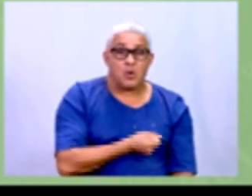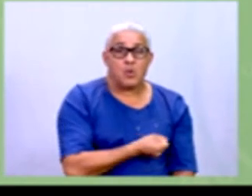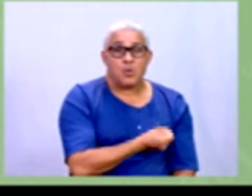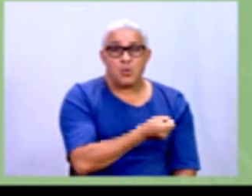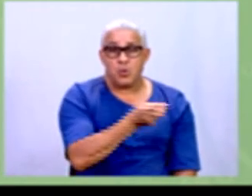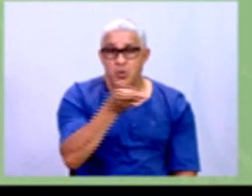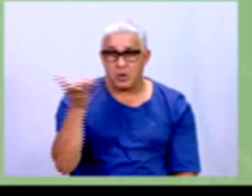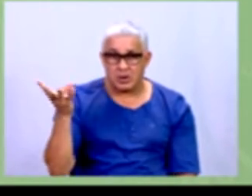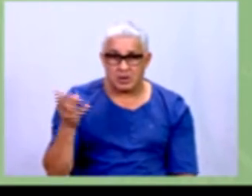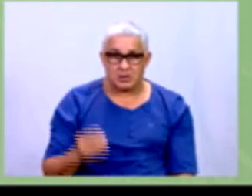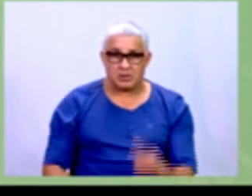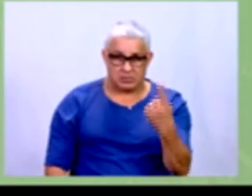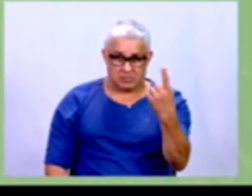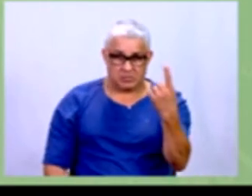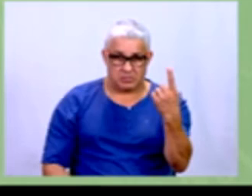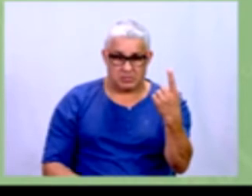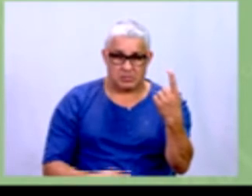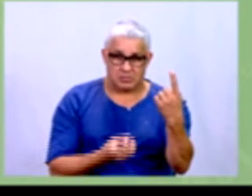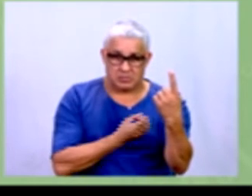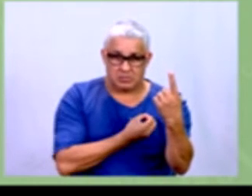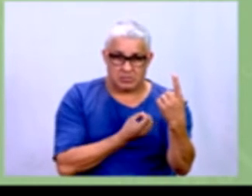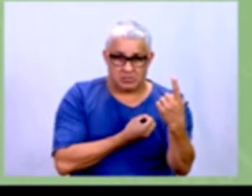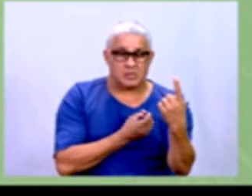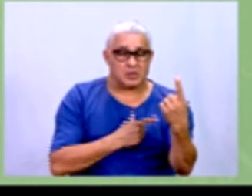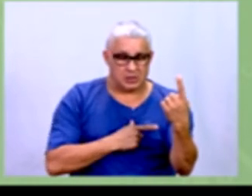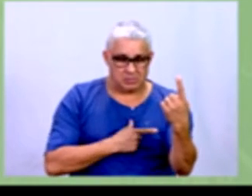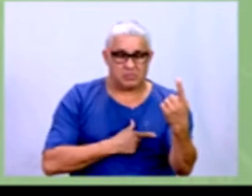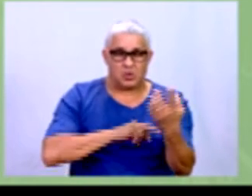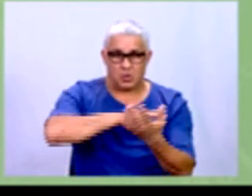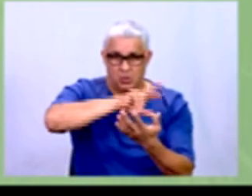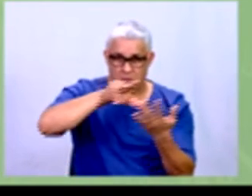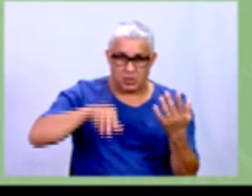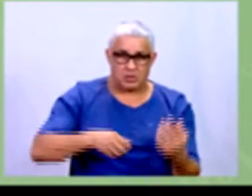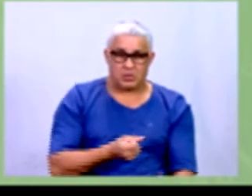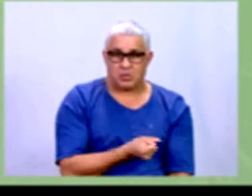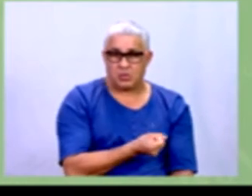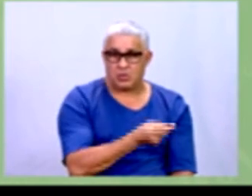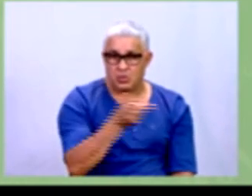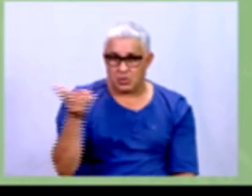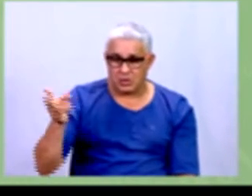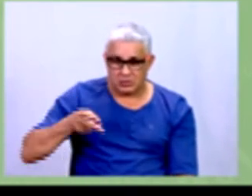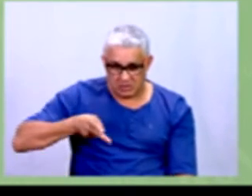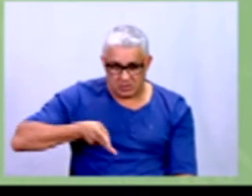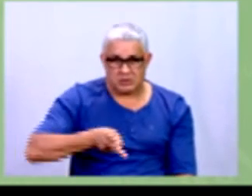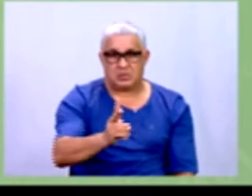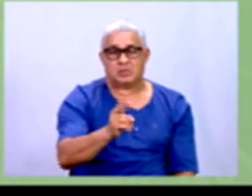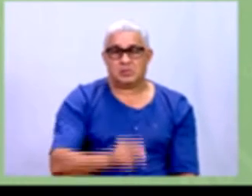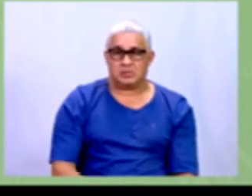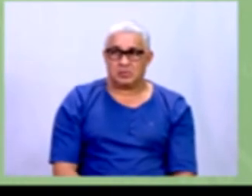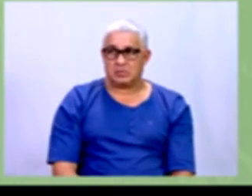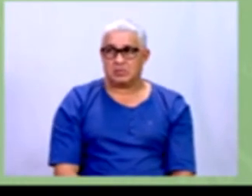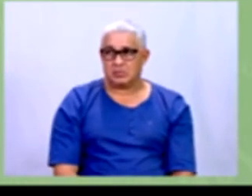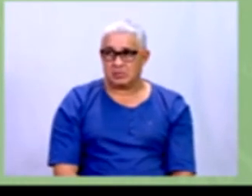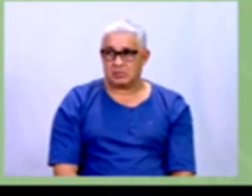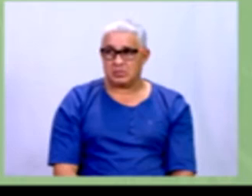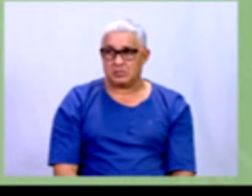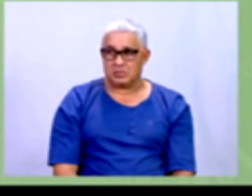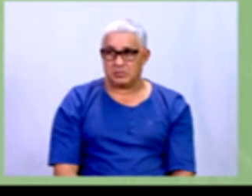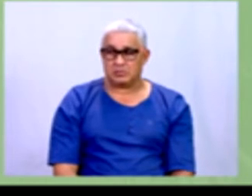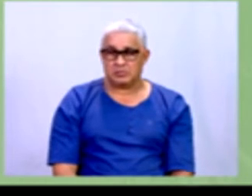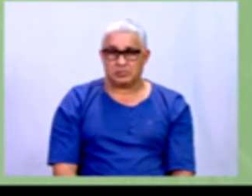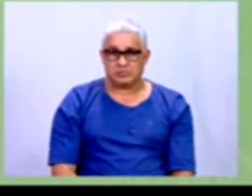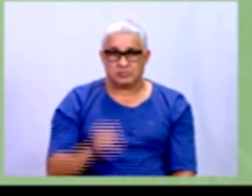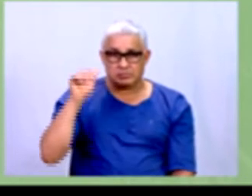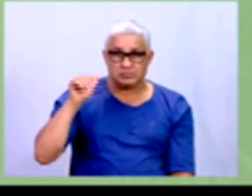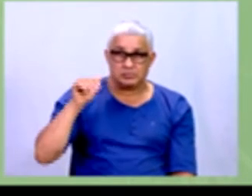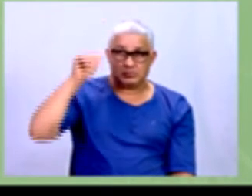um único número, então eles não são discretos, né, professor? Então eles são contínuos. Automaticamente aqui a nossa estatura,